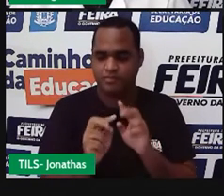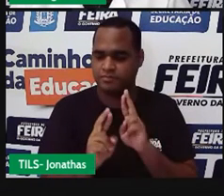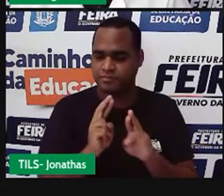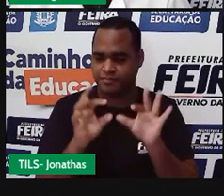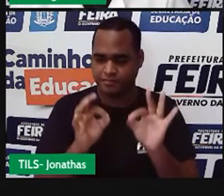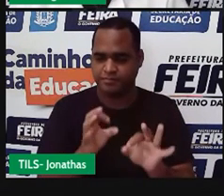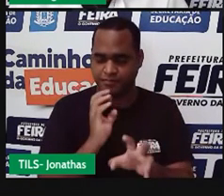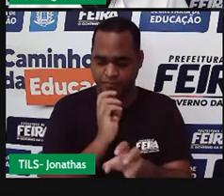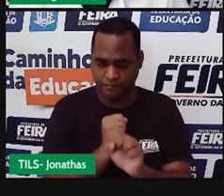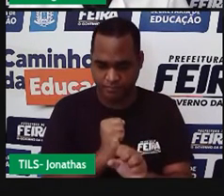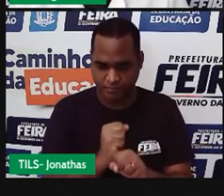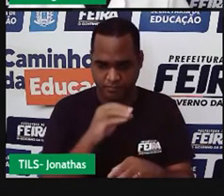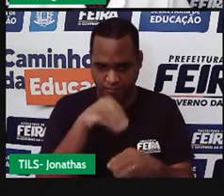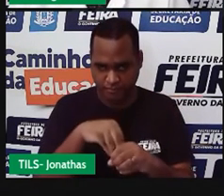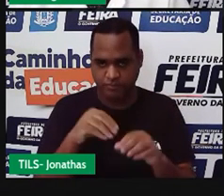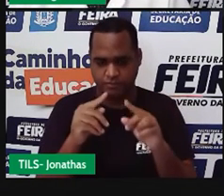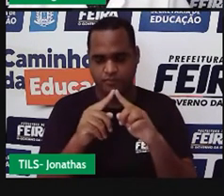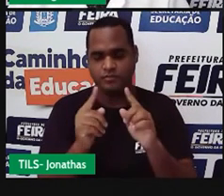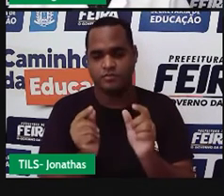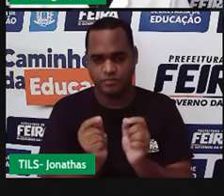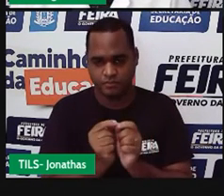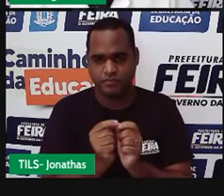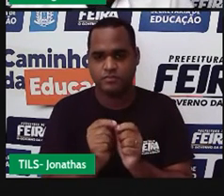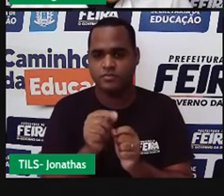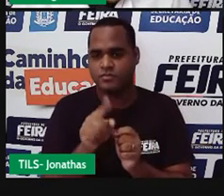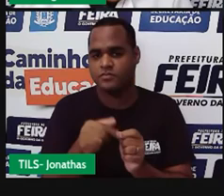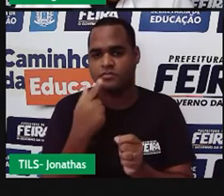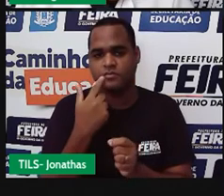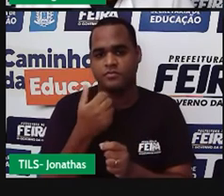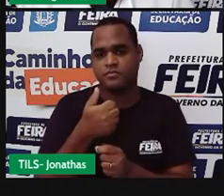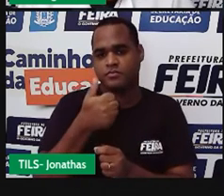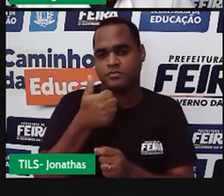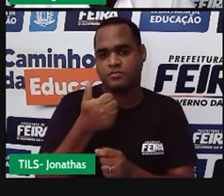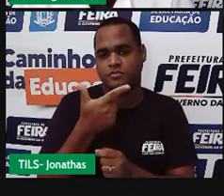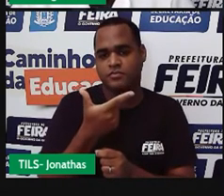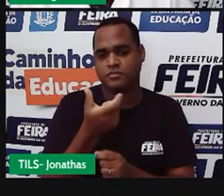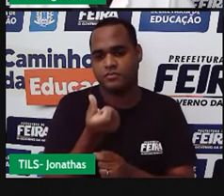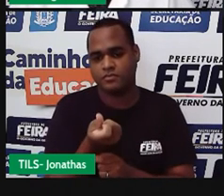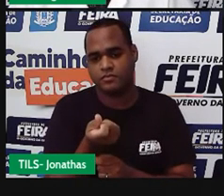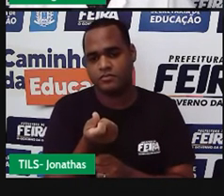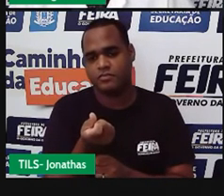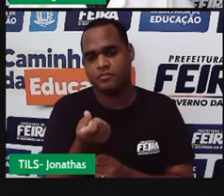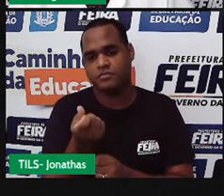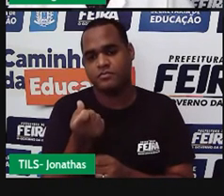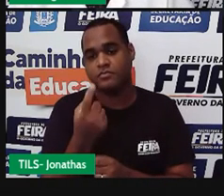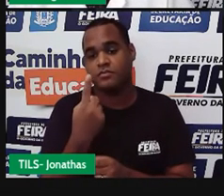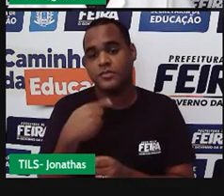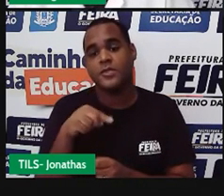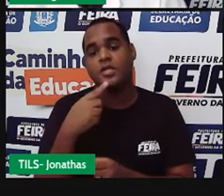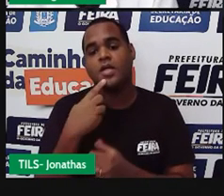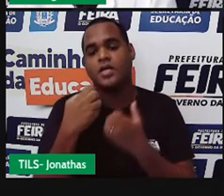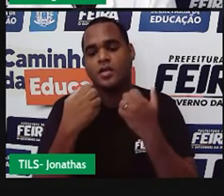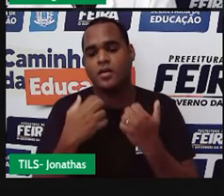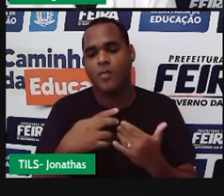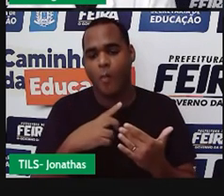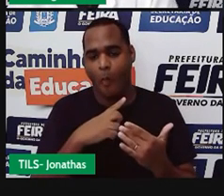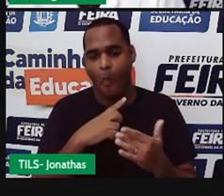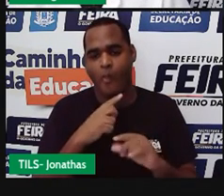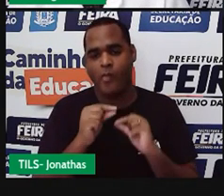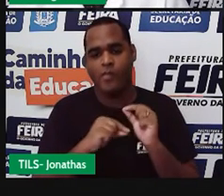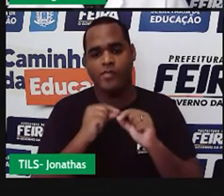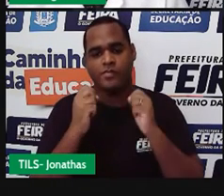dentro dos parênteses. E esse 126 você vai dividir por